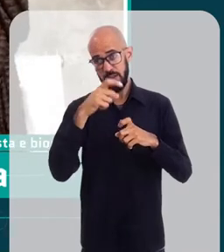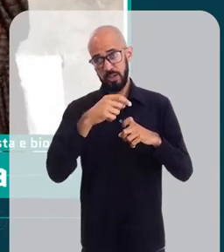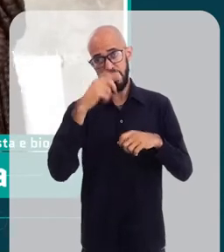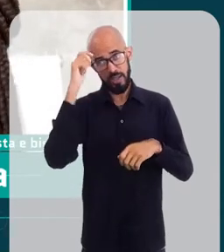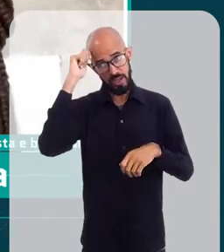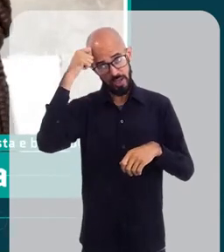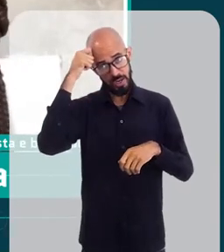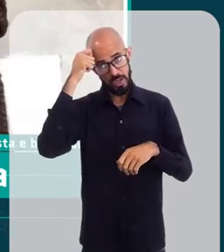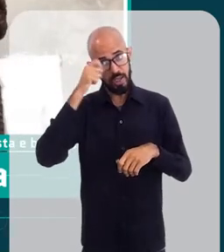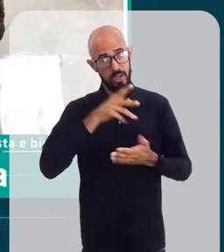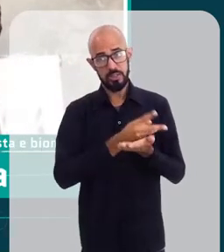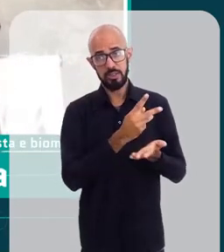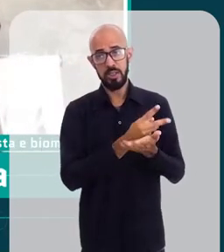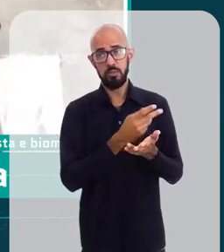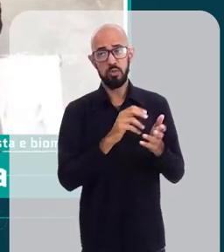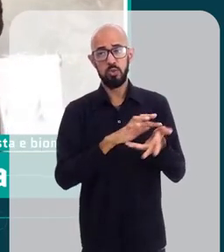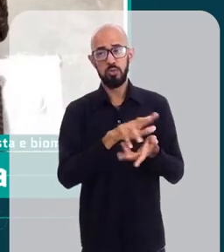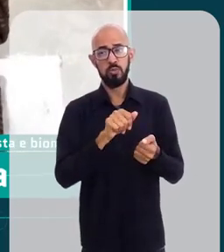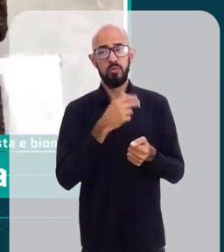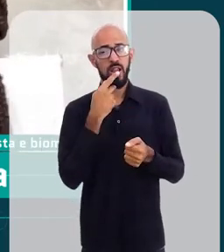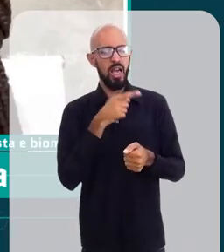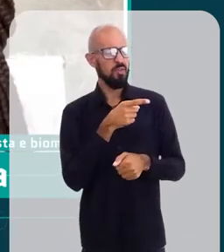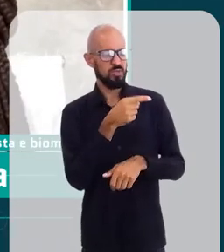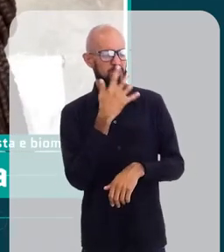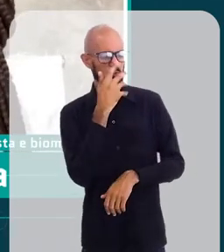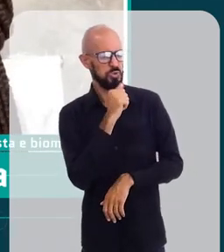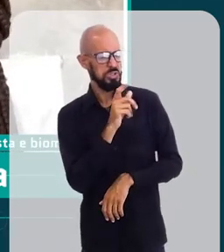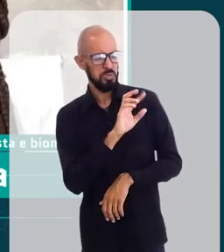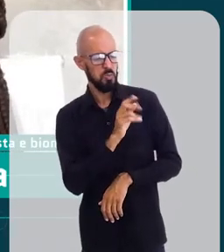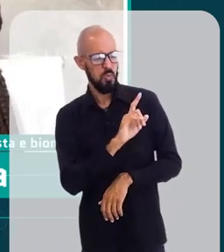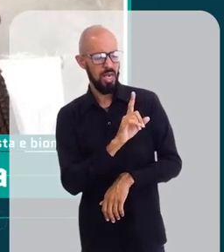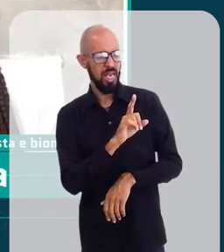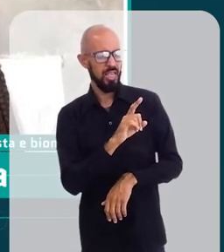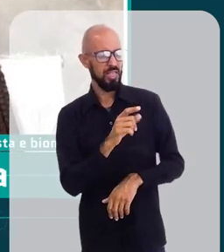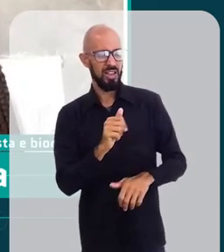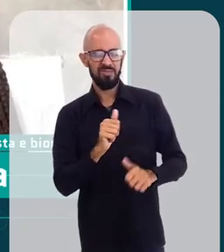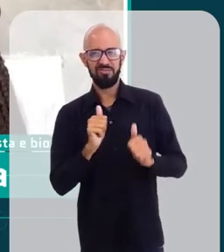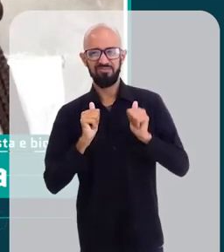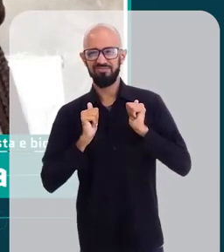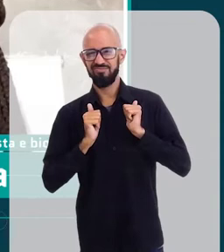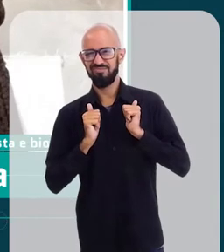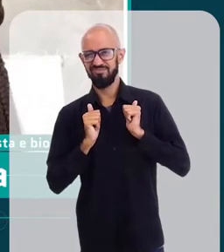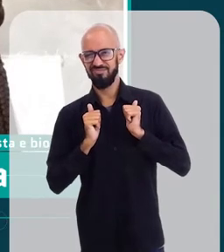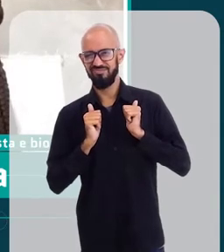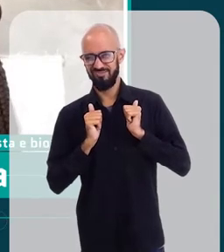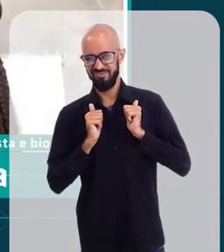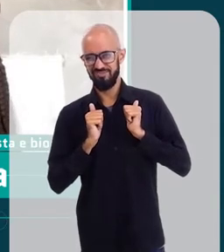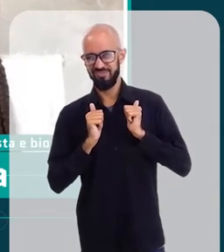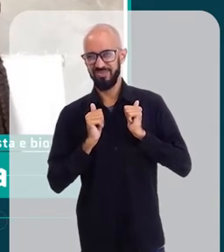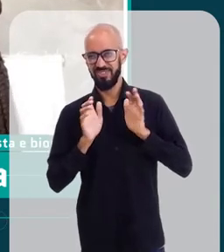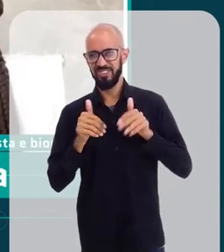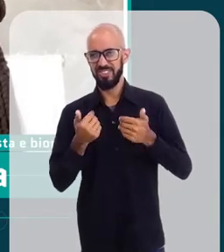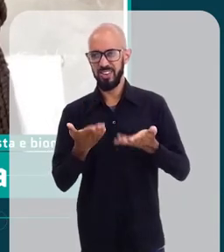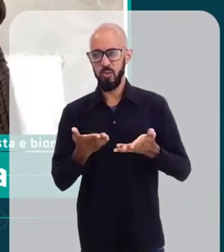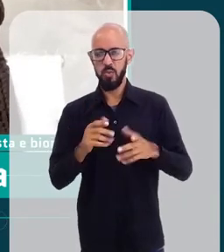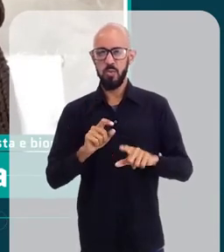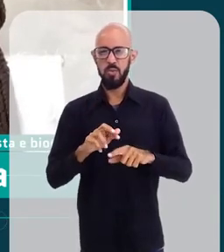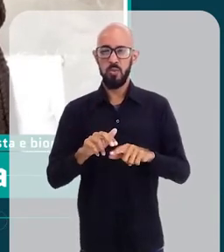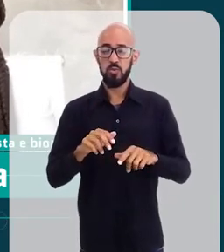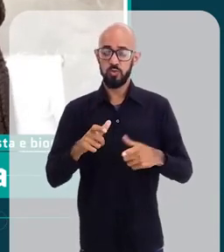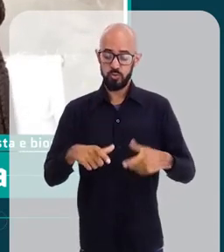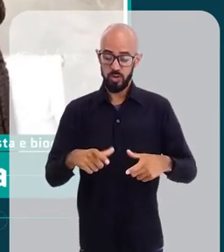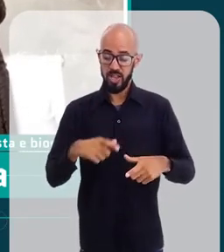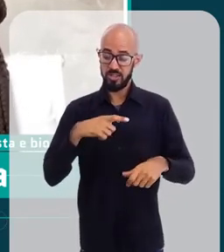porque foi assinada com essa pessoa negra que ela não é bonita, ela sempre fica ali escondida, sempre fica ali atrás. Então, e os lugares que